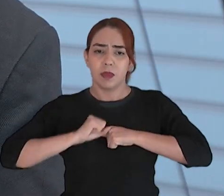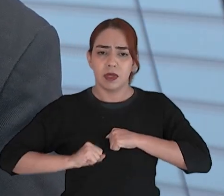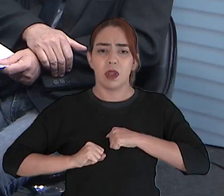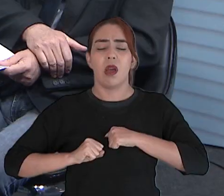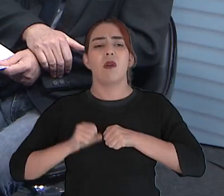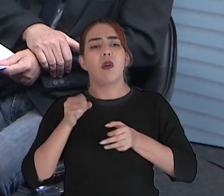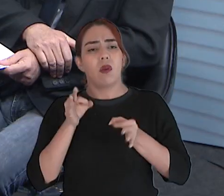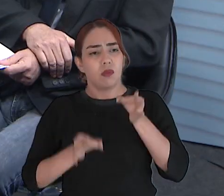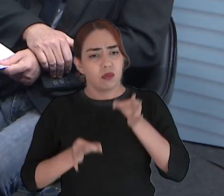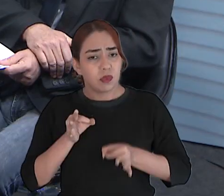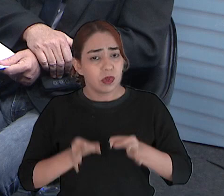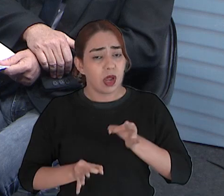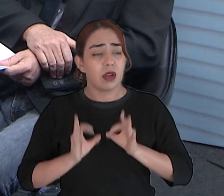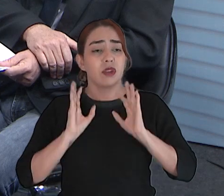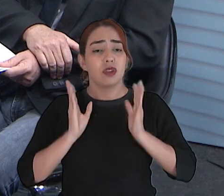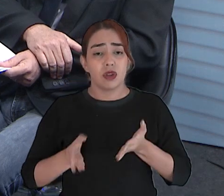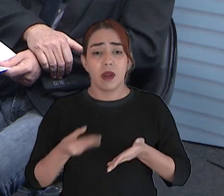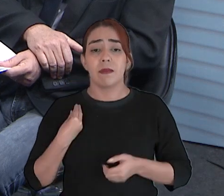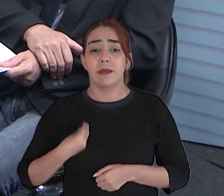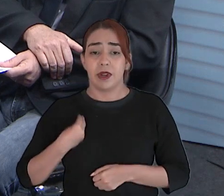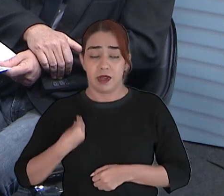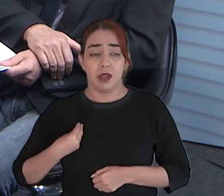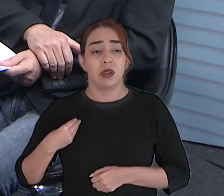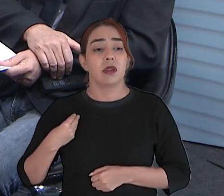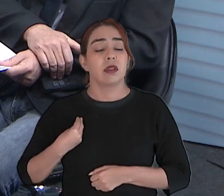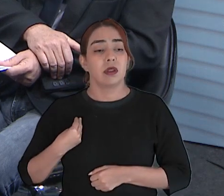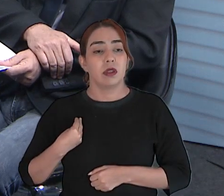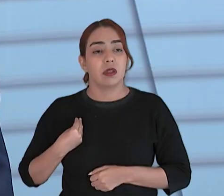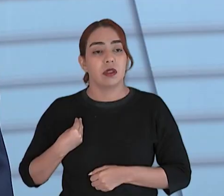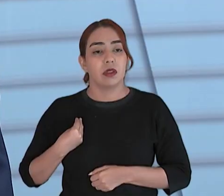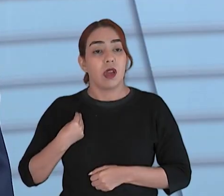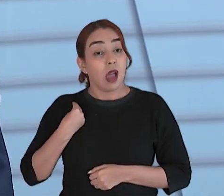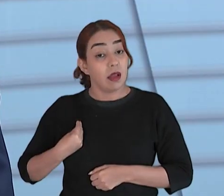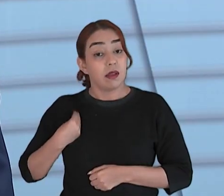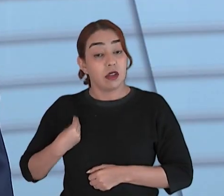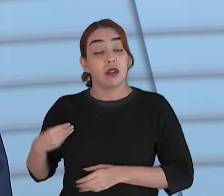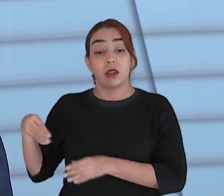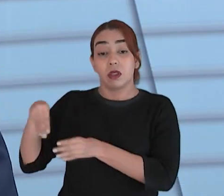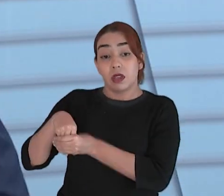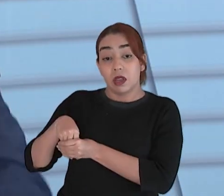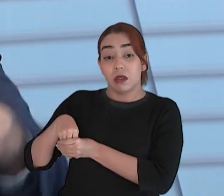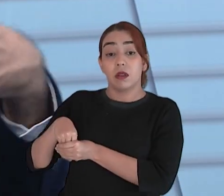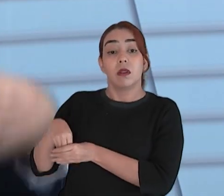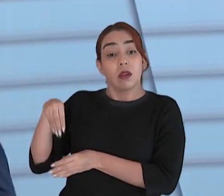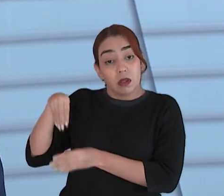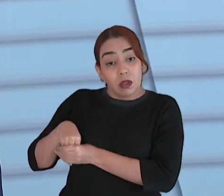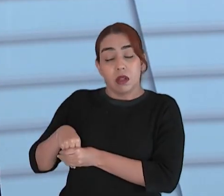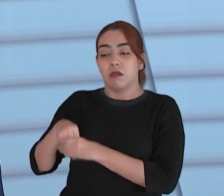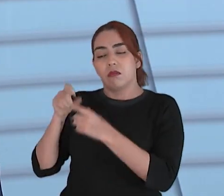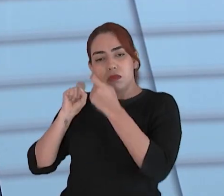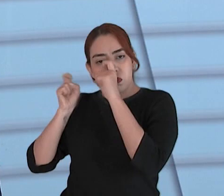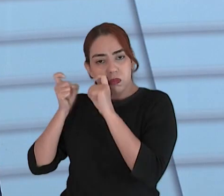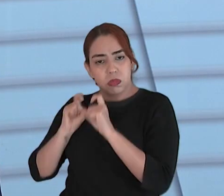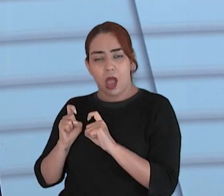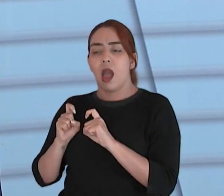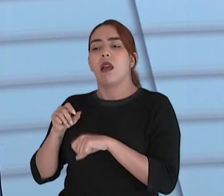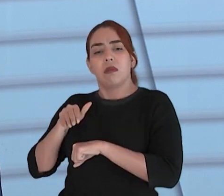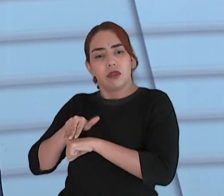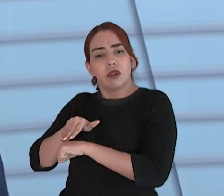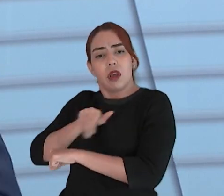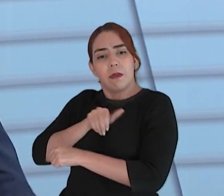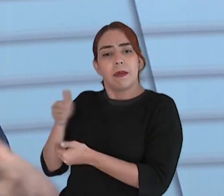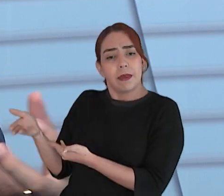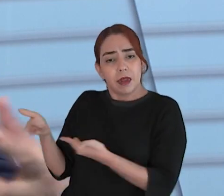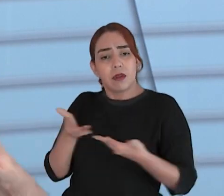a gente foi na verdade eu estive com eles lá no órgão no Detran no Detran da Maraponga convidei para vir aqui na